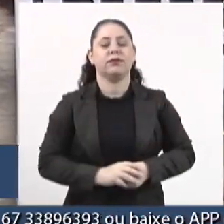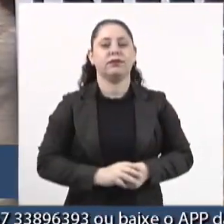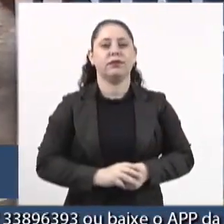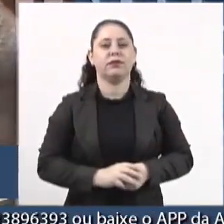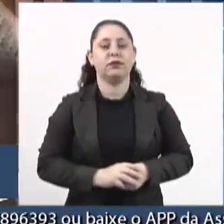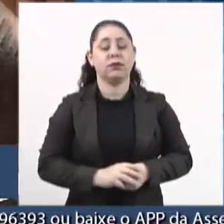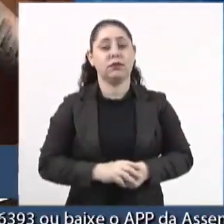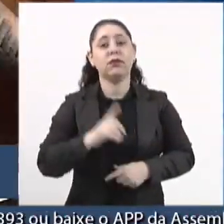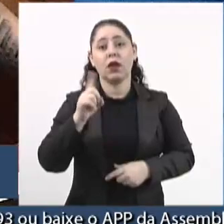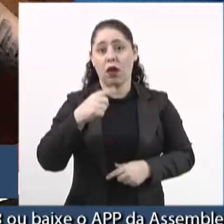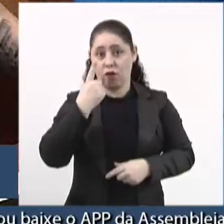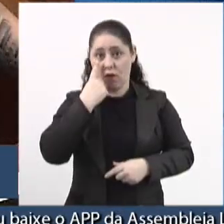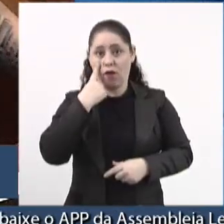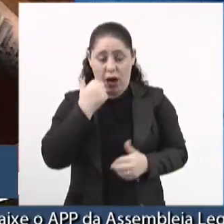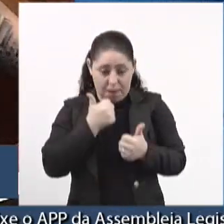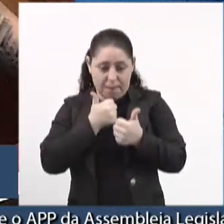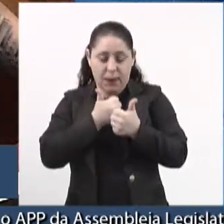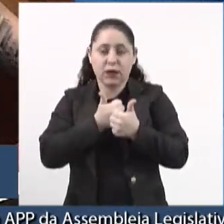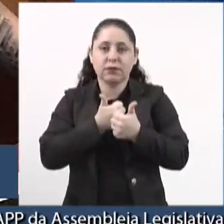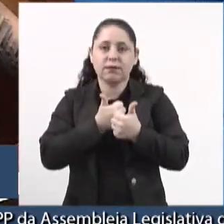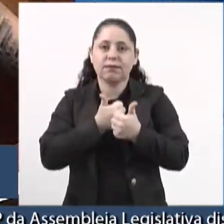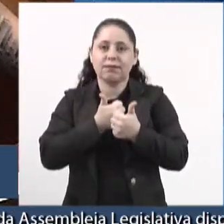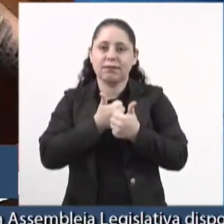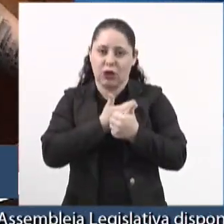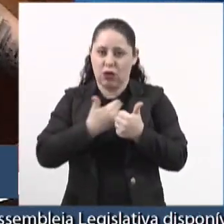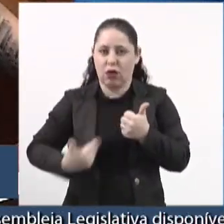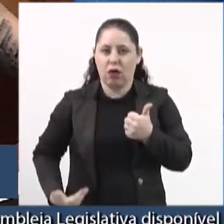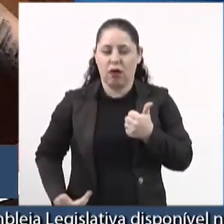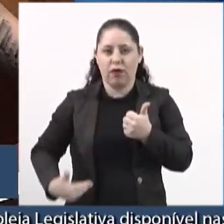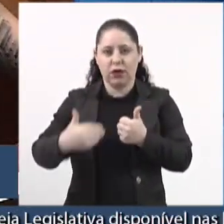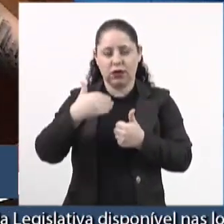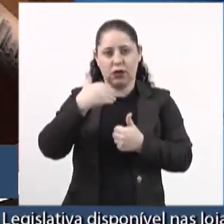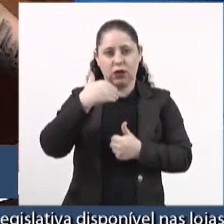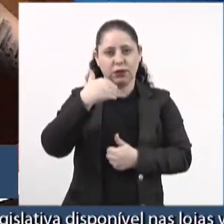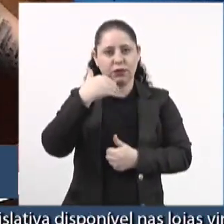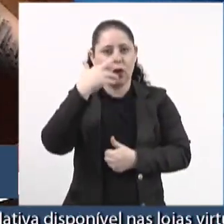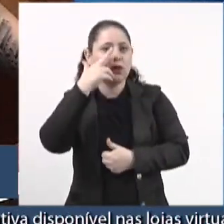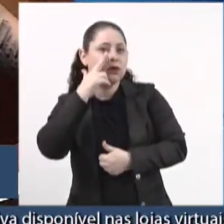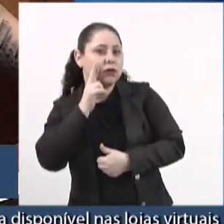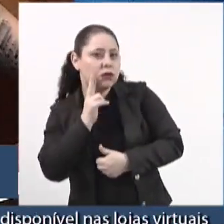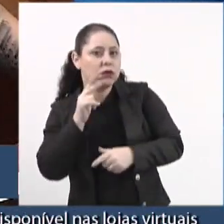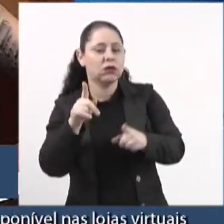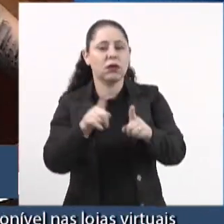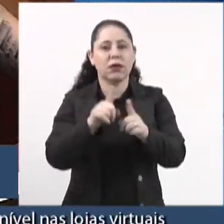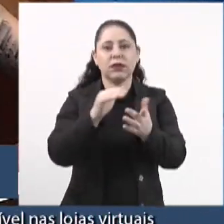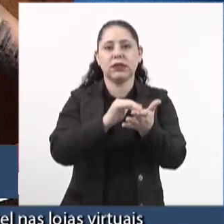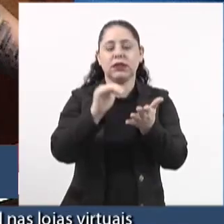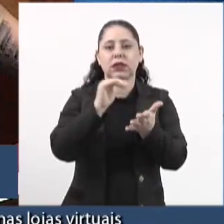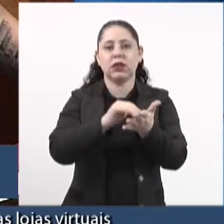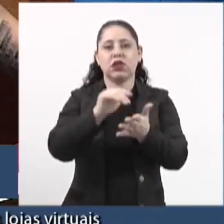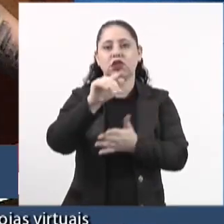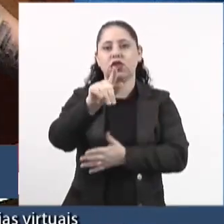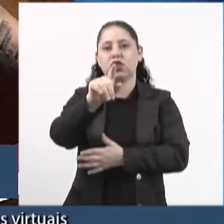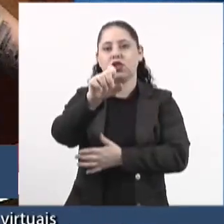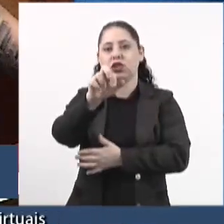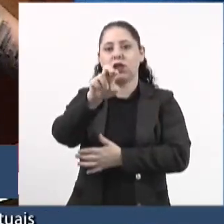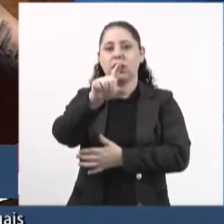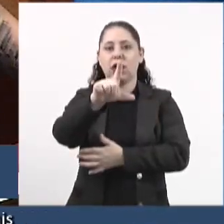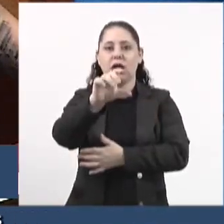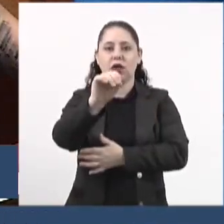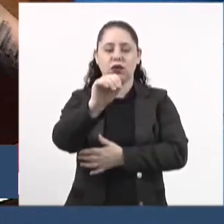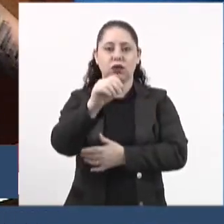Isso foi visto de perto, pelo governador Riedel e pelo secretário-geral do Rezende,